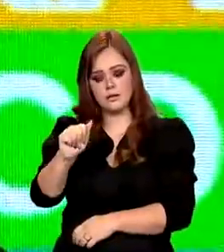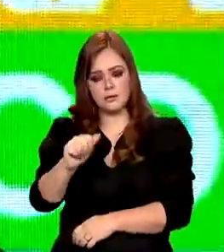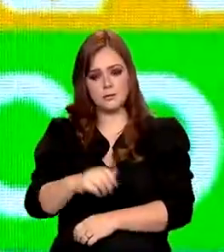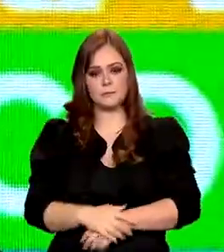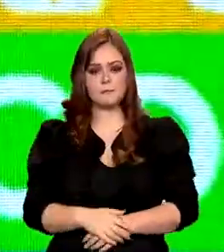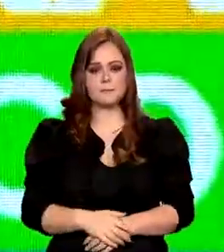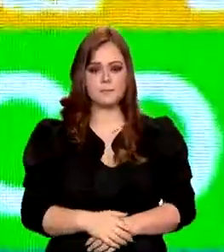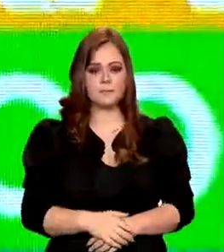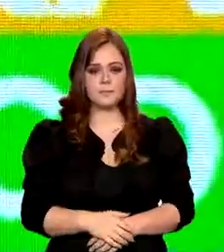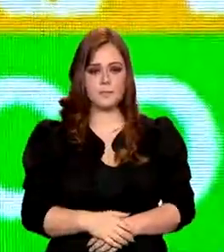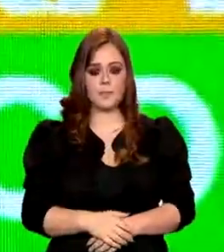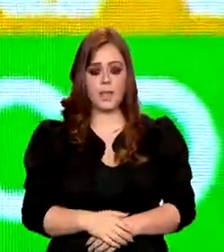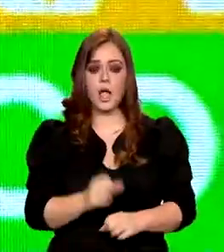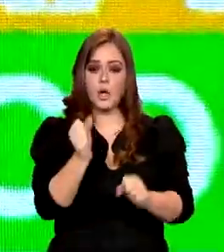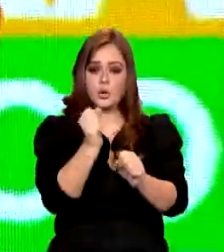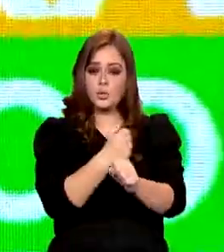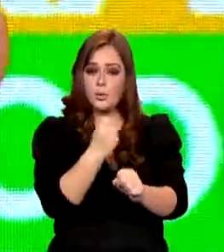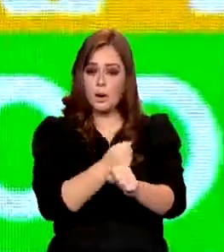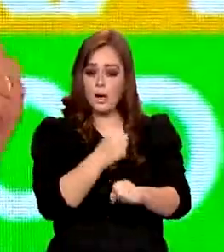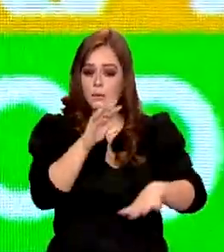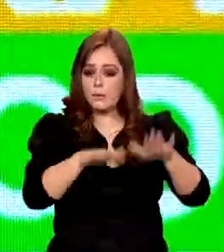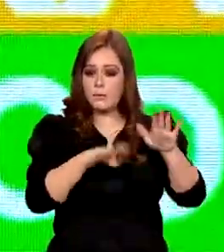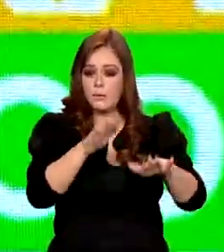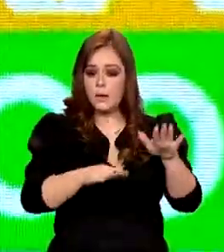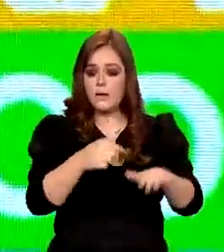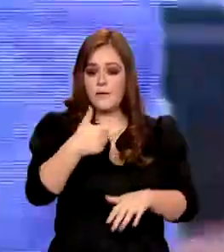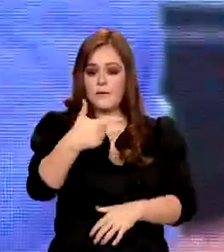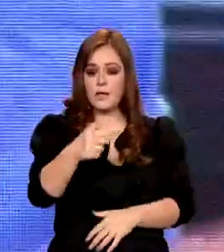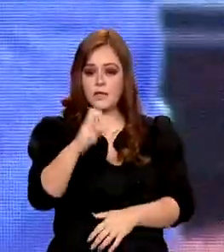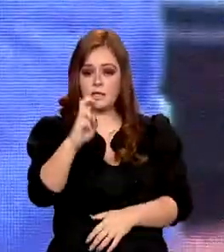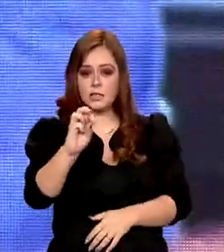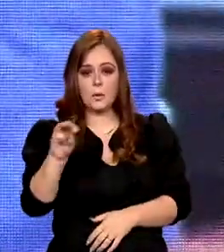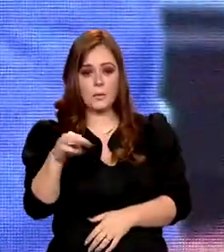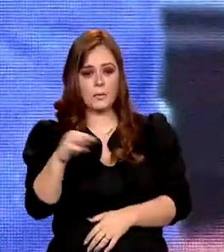numa obra de aproximadamente 25 milhões de reais.